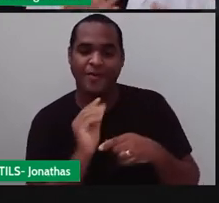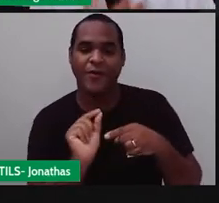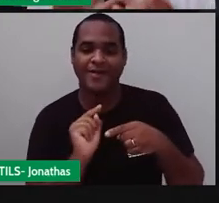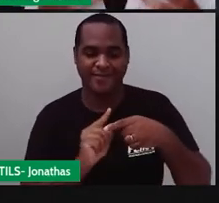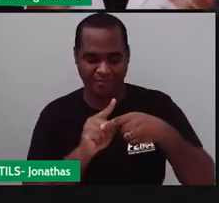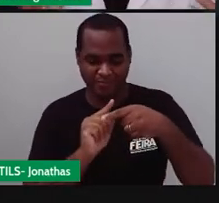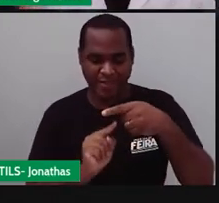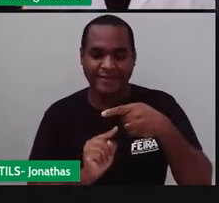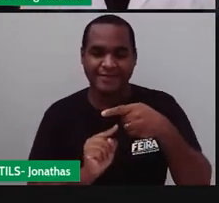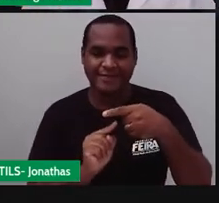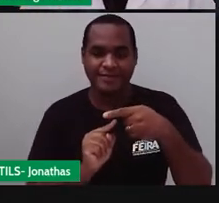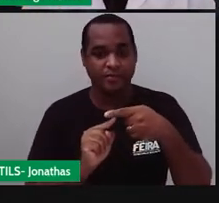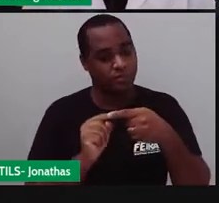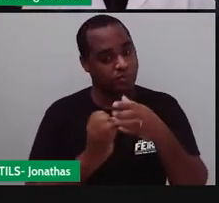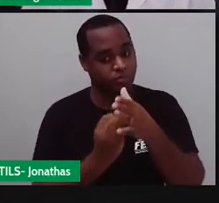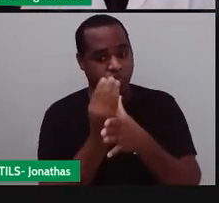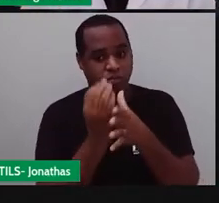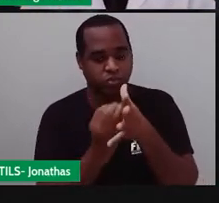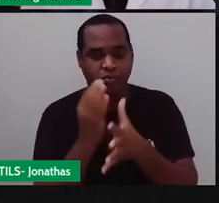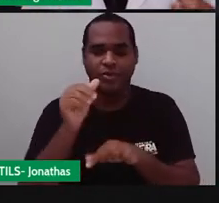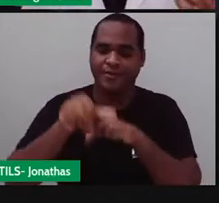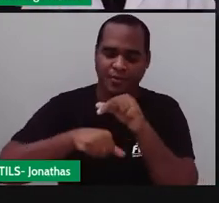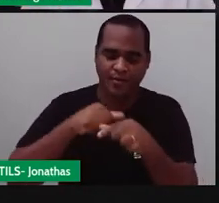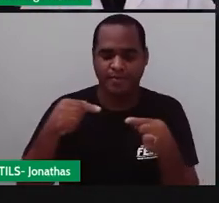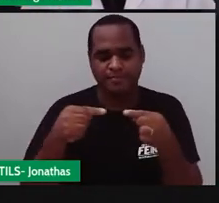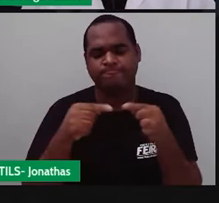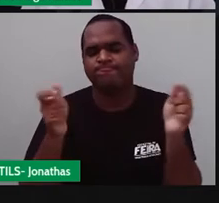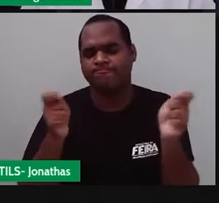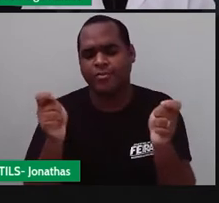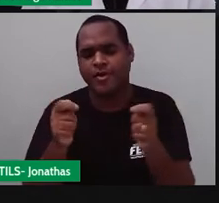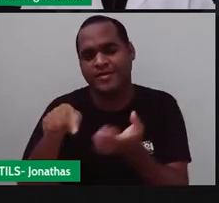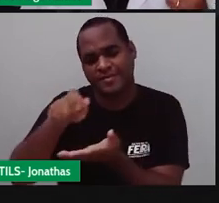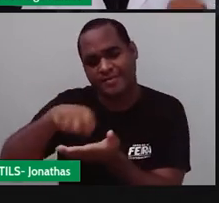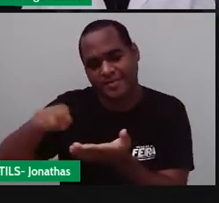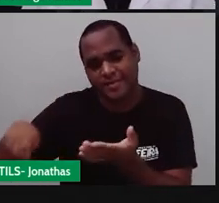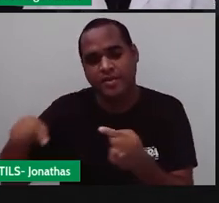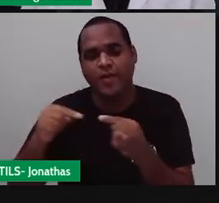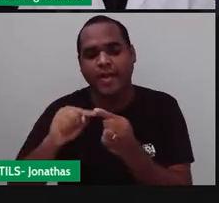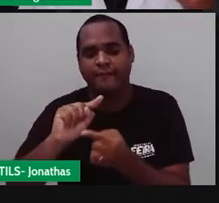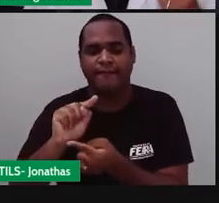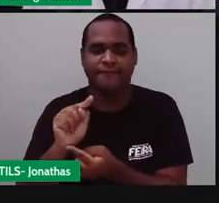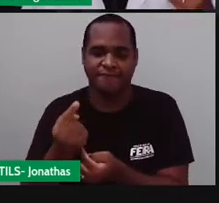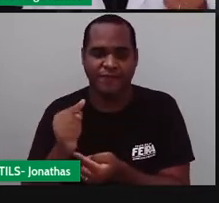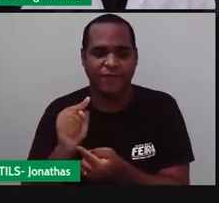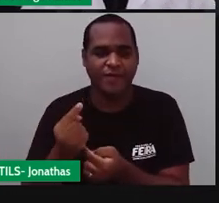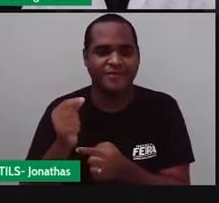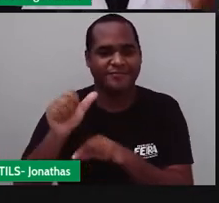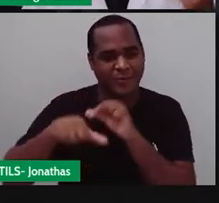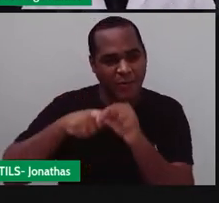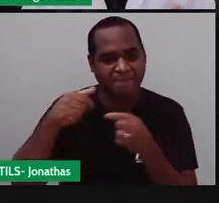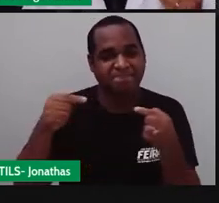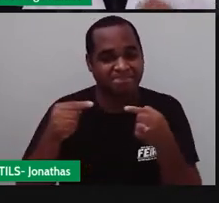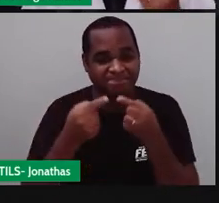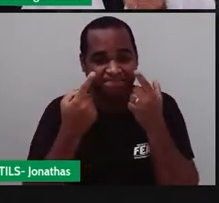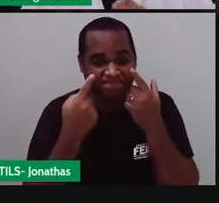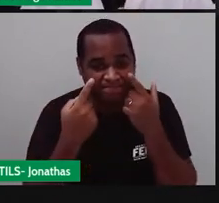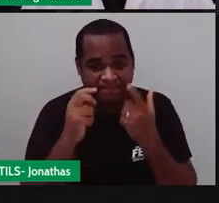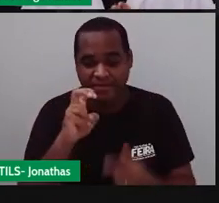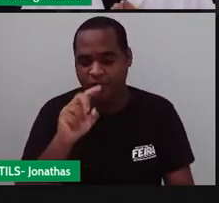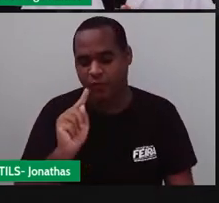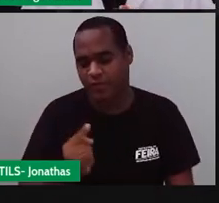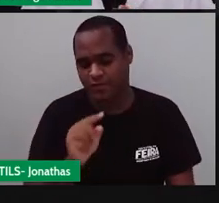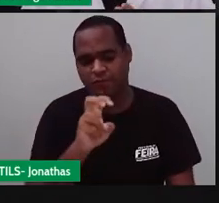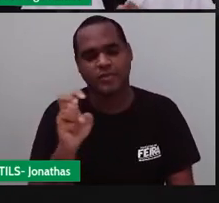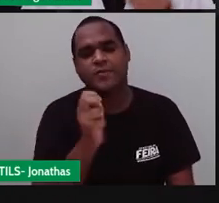que surgem das frações, e podem ser escritos com vírgula. Olha só, 5 reais e